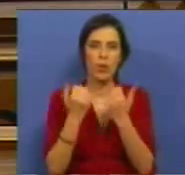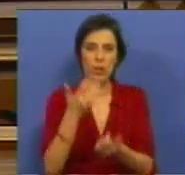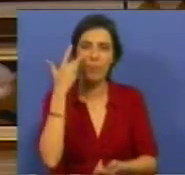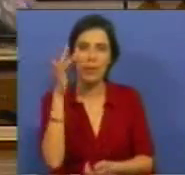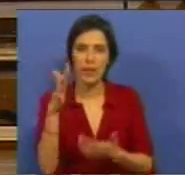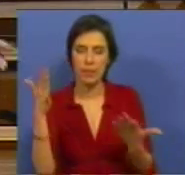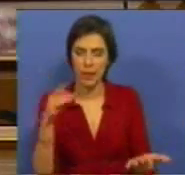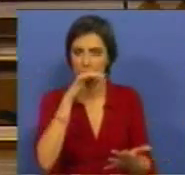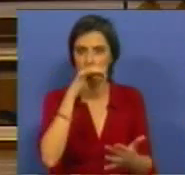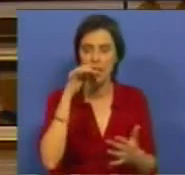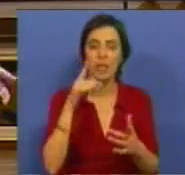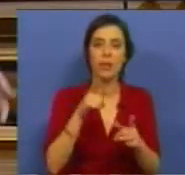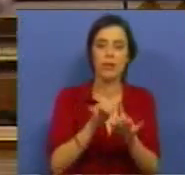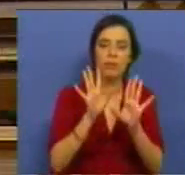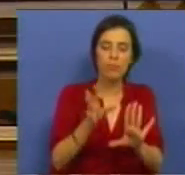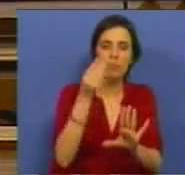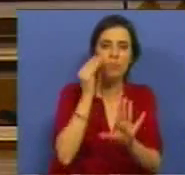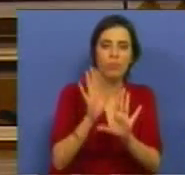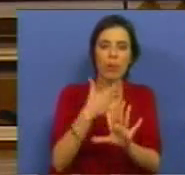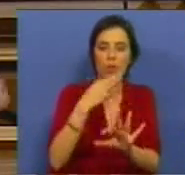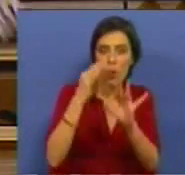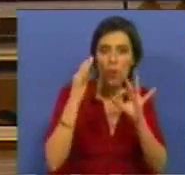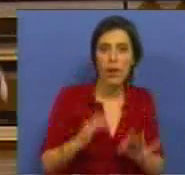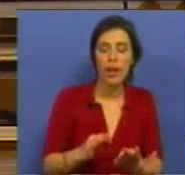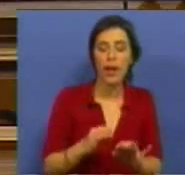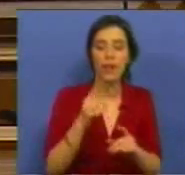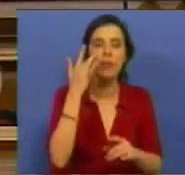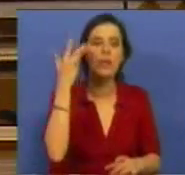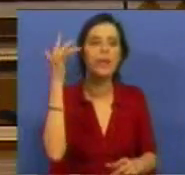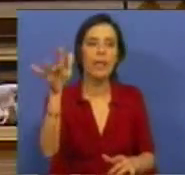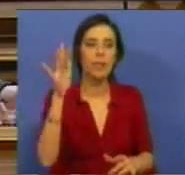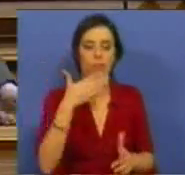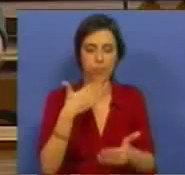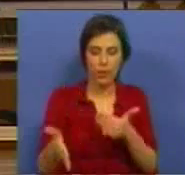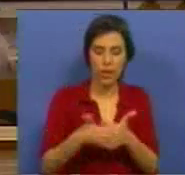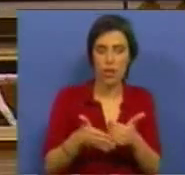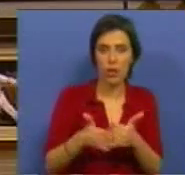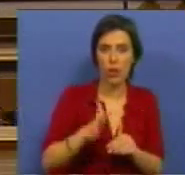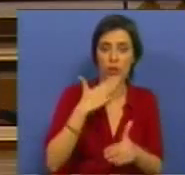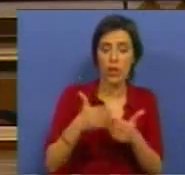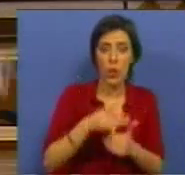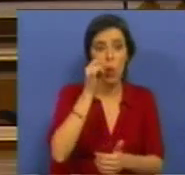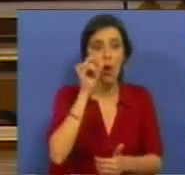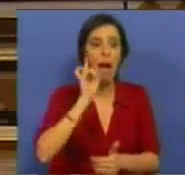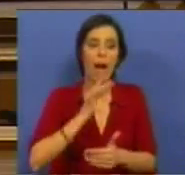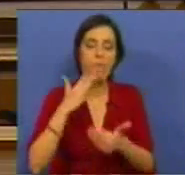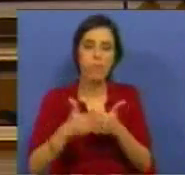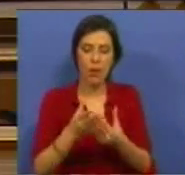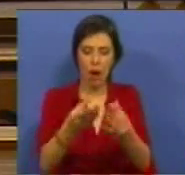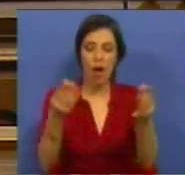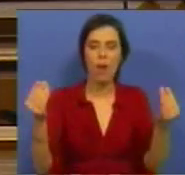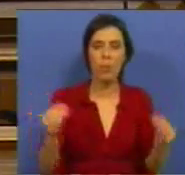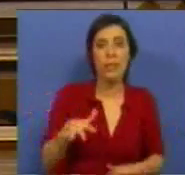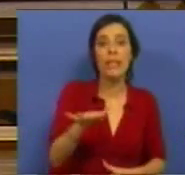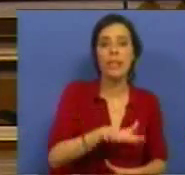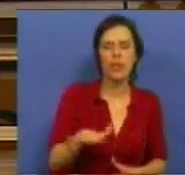imigrantes e com a característica concreta dos imigrantes idosos e idosas, que muitos deles estão em